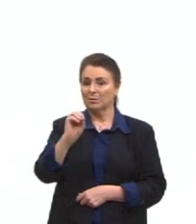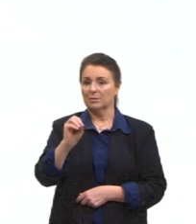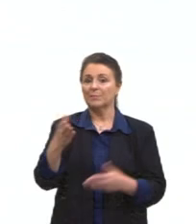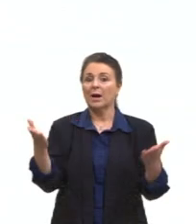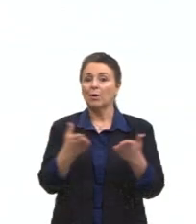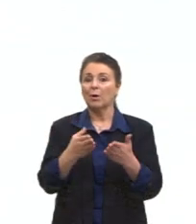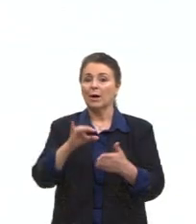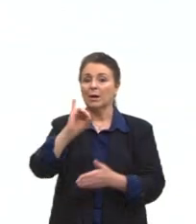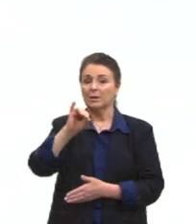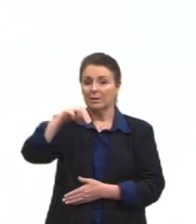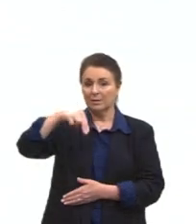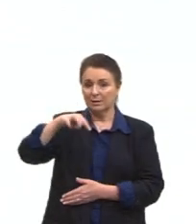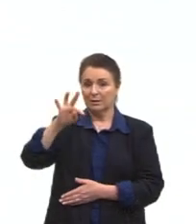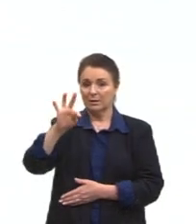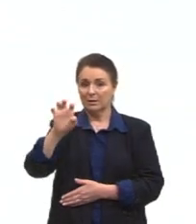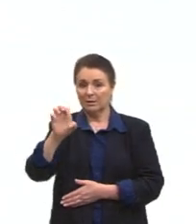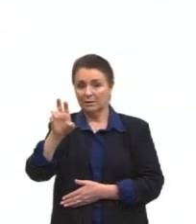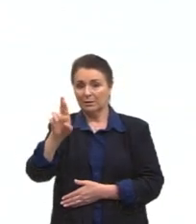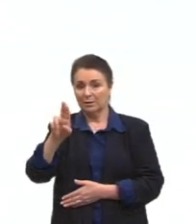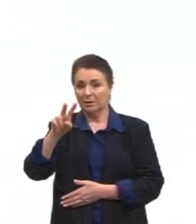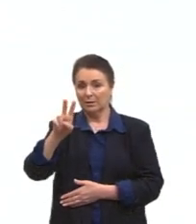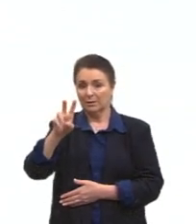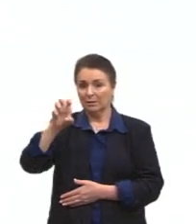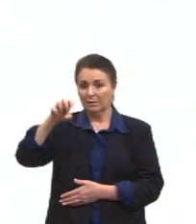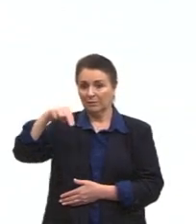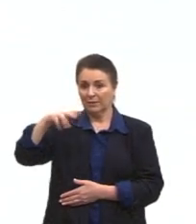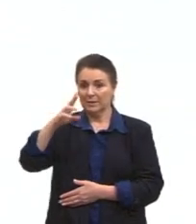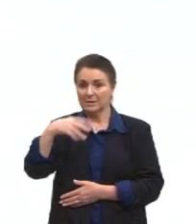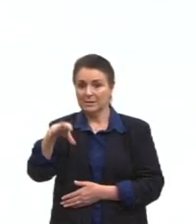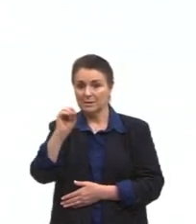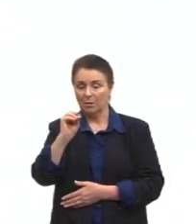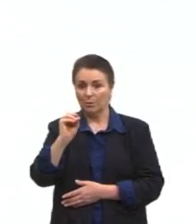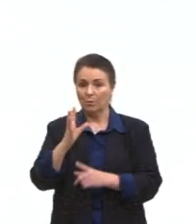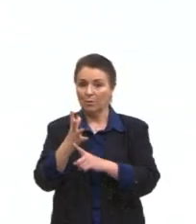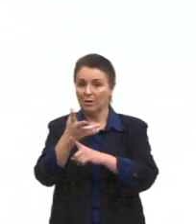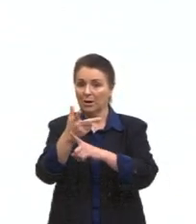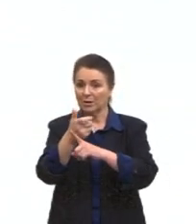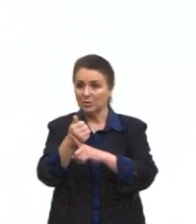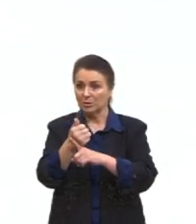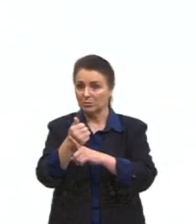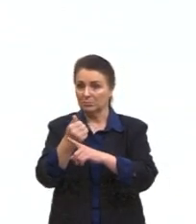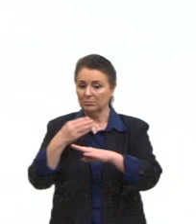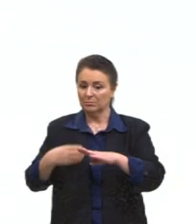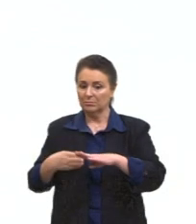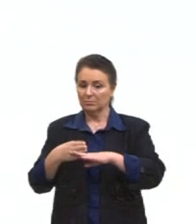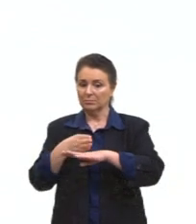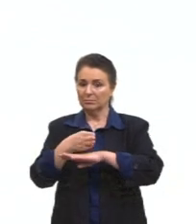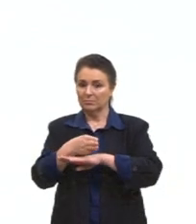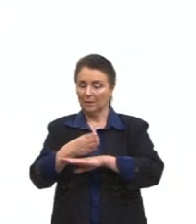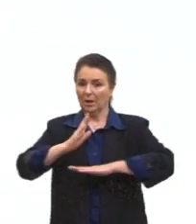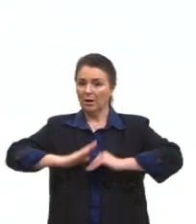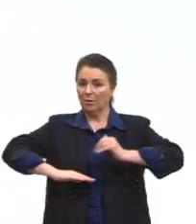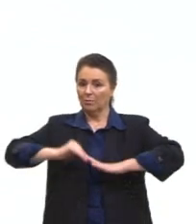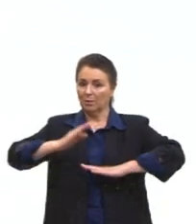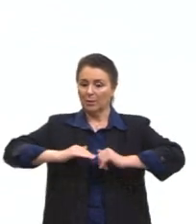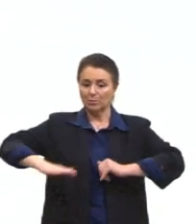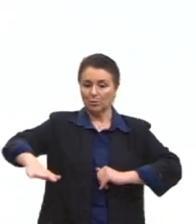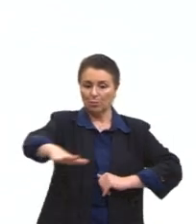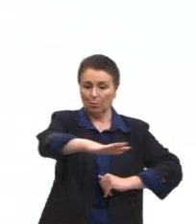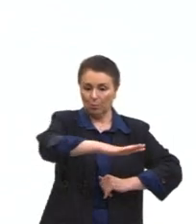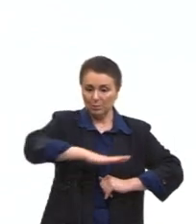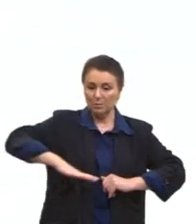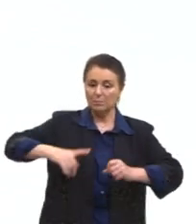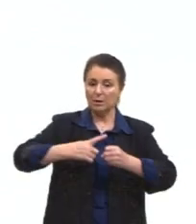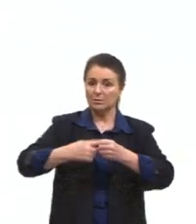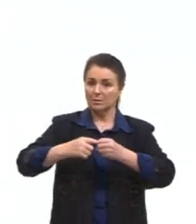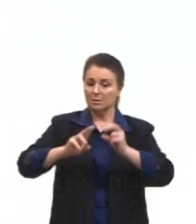Intervenção artística, gente, vamos lá, vamos entender intervenção artística como uma prática no espaço urbano, ela